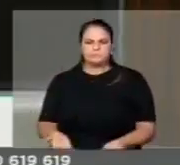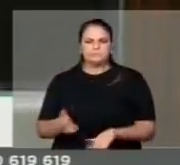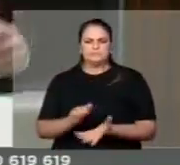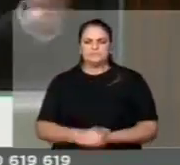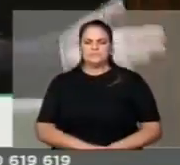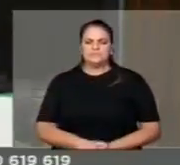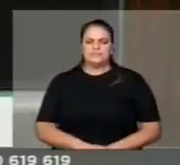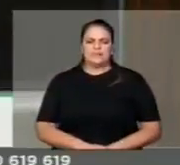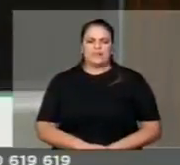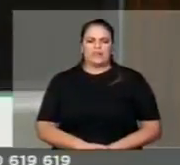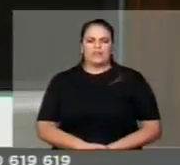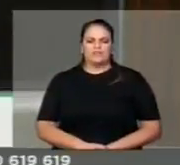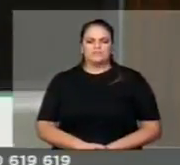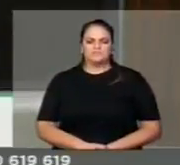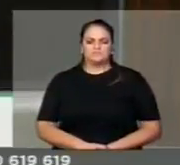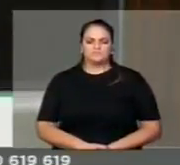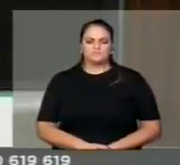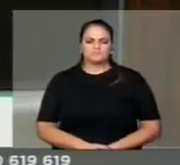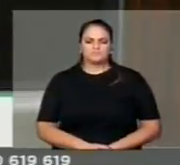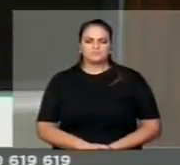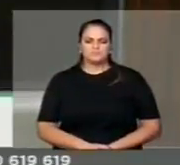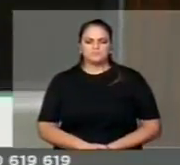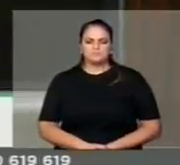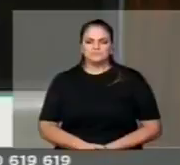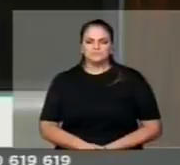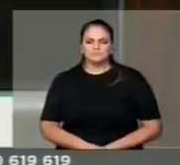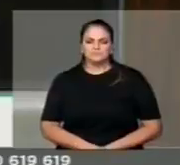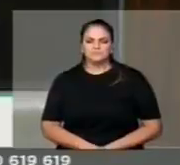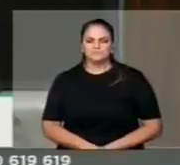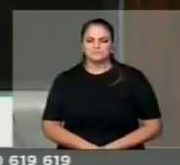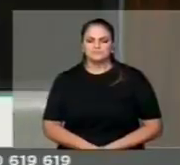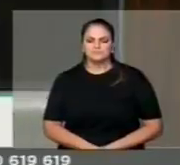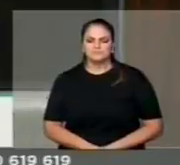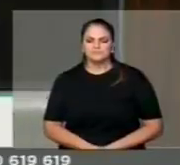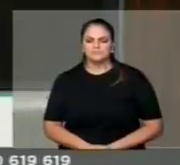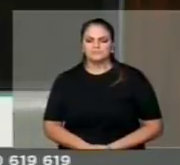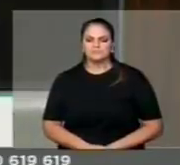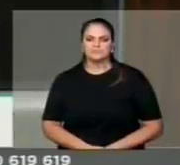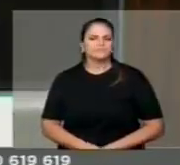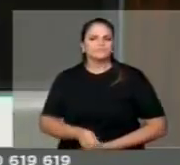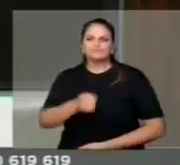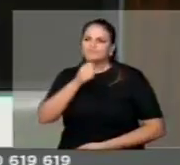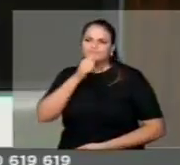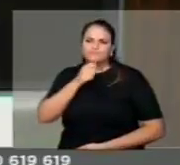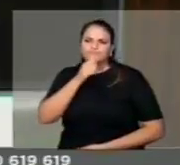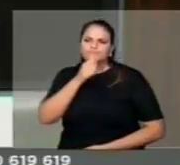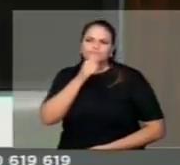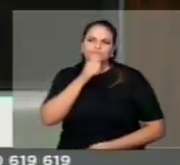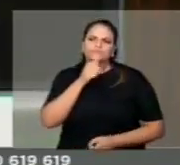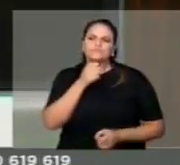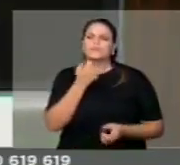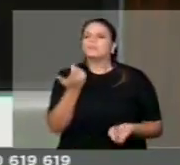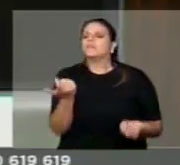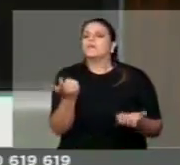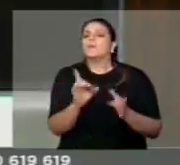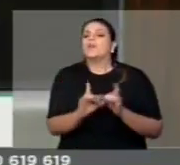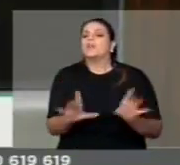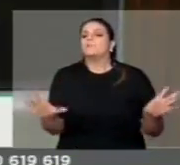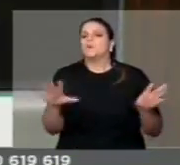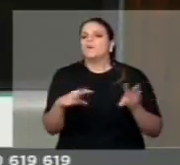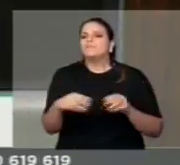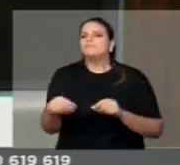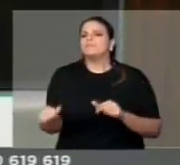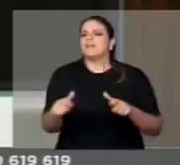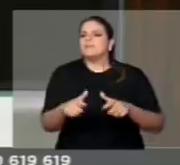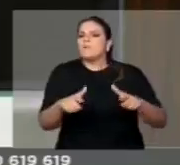andamento de liberação de áreas de terra para ampliação de empreendimentos, etc. De modo